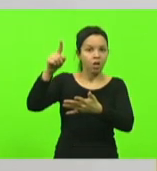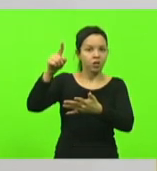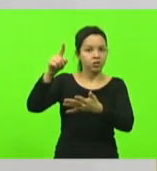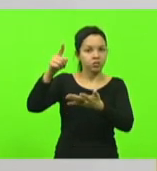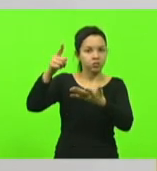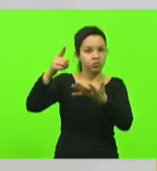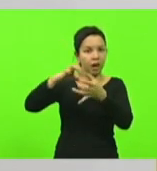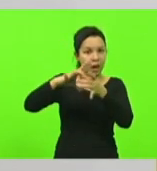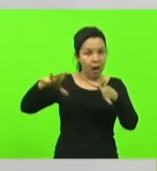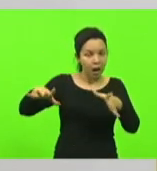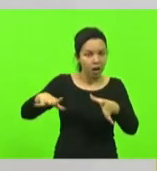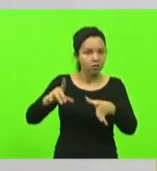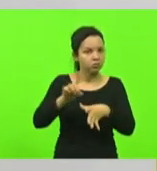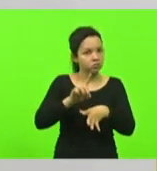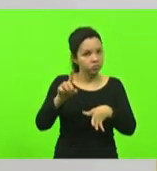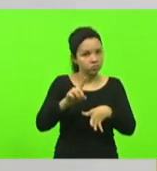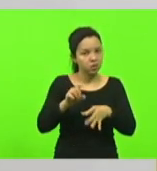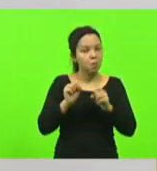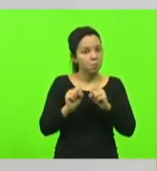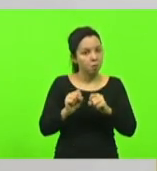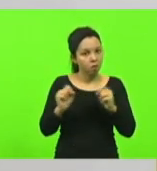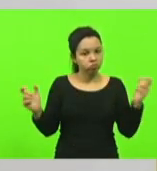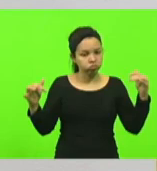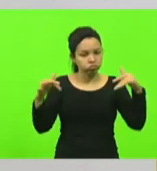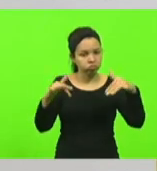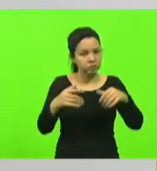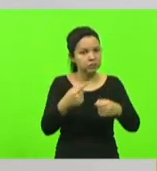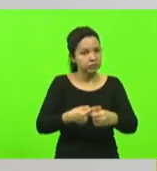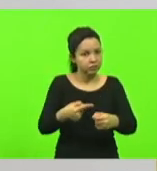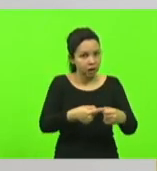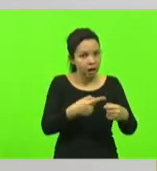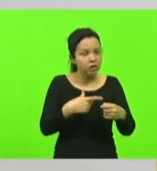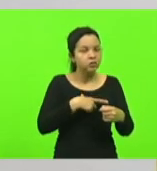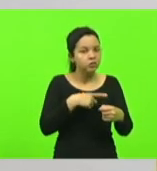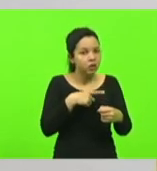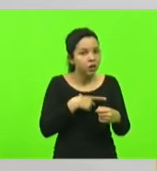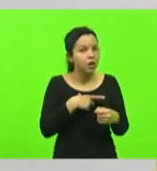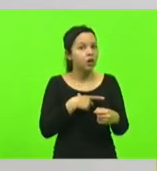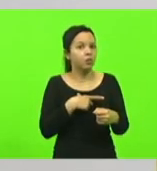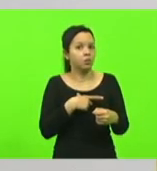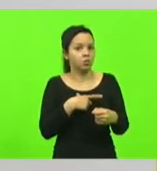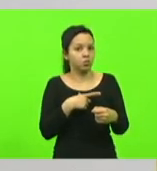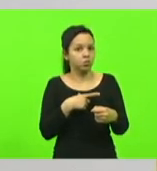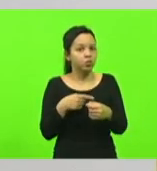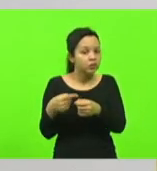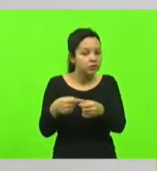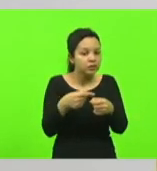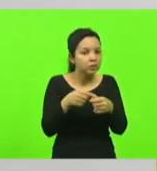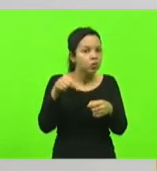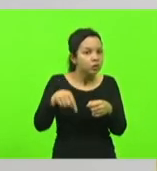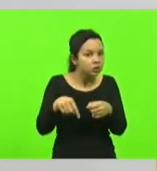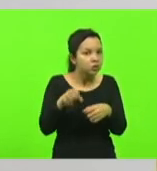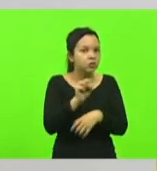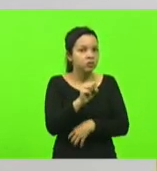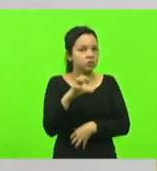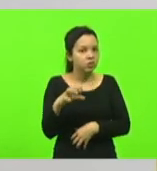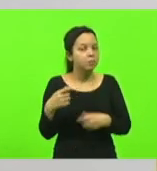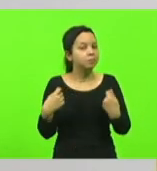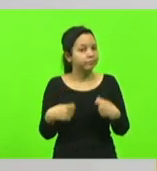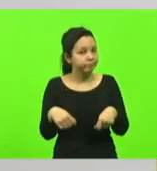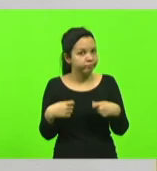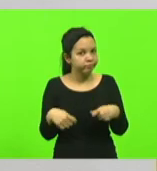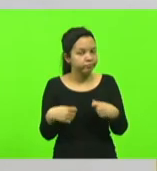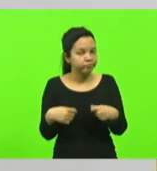Pode-se sitiar uma cidade inteira, que hoje tem municípios em Santa Catarina, que dependem ali